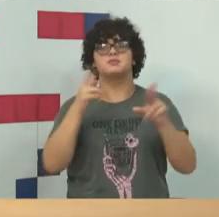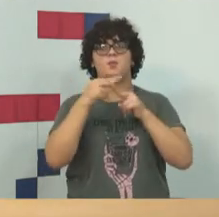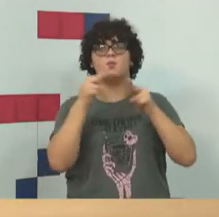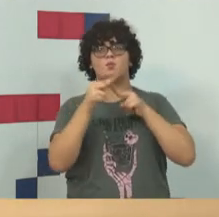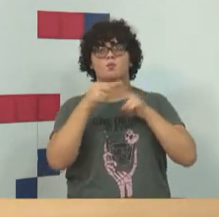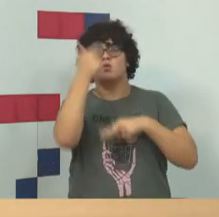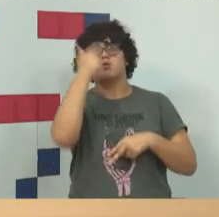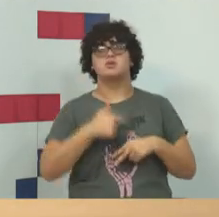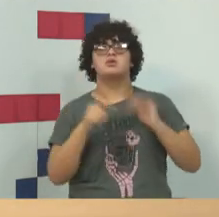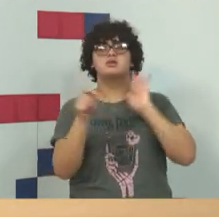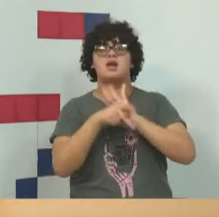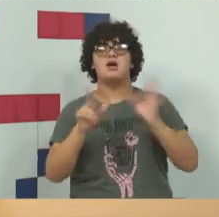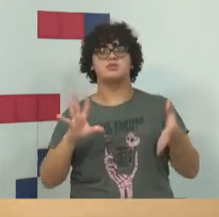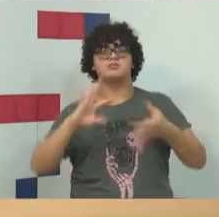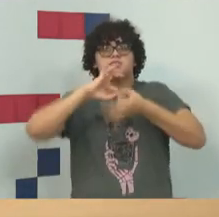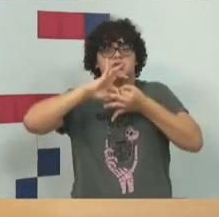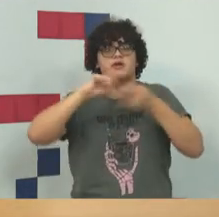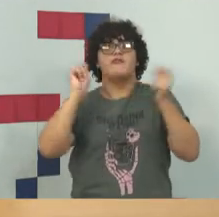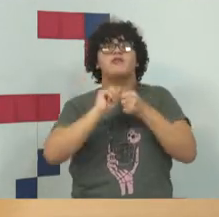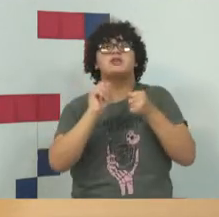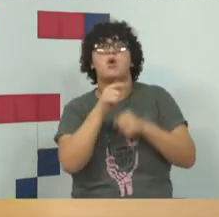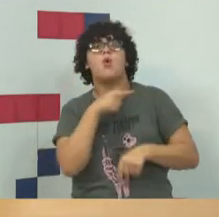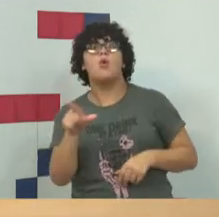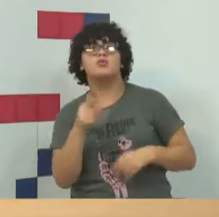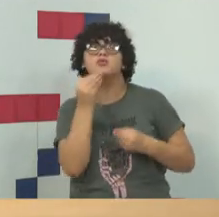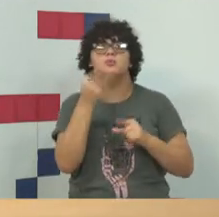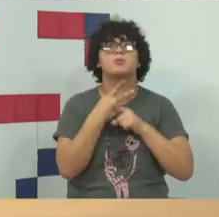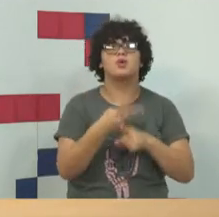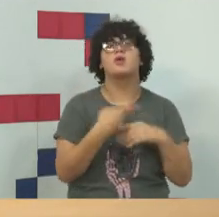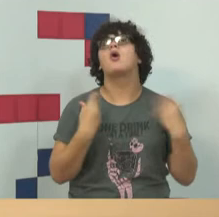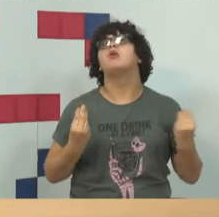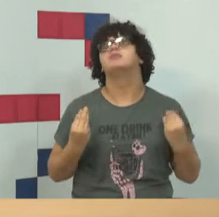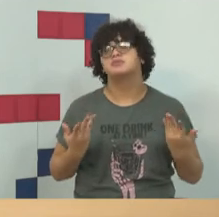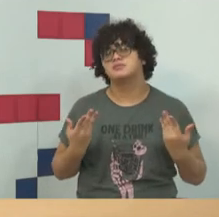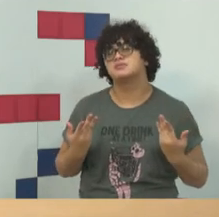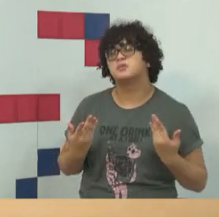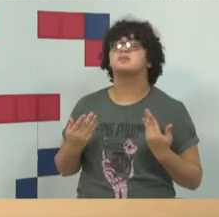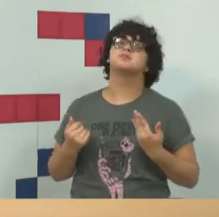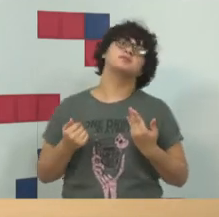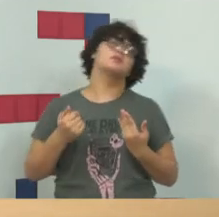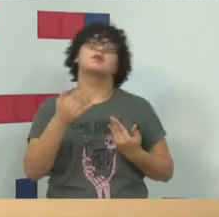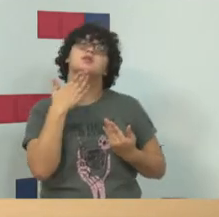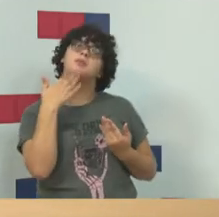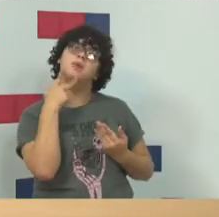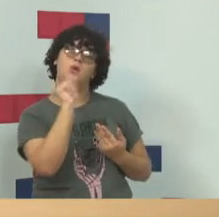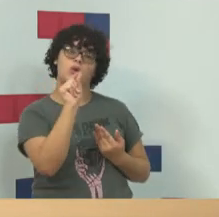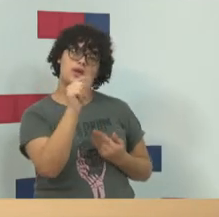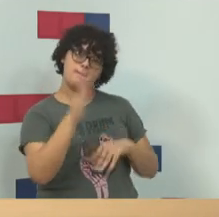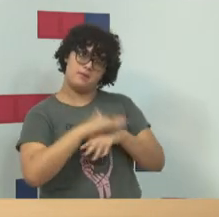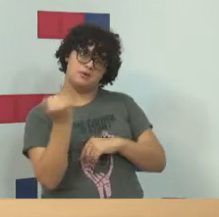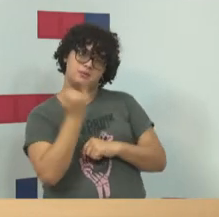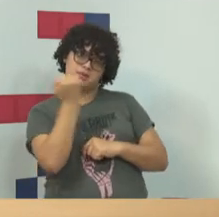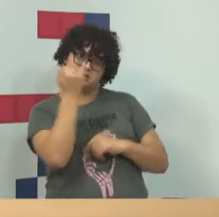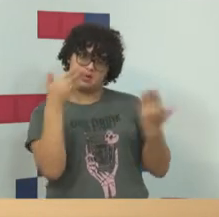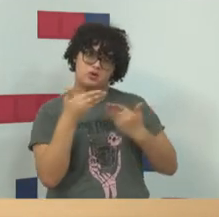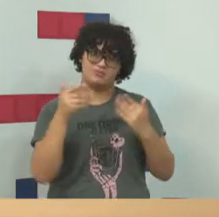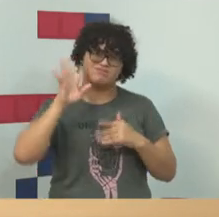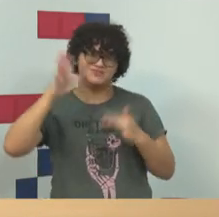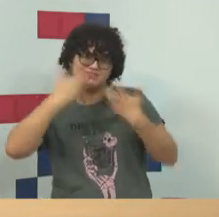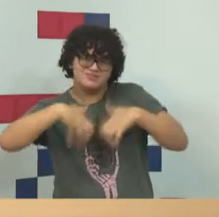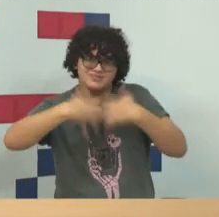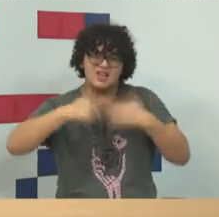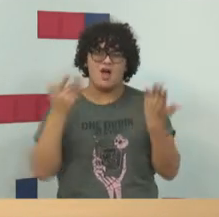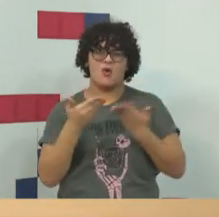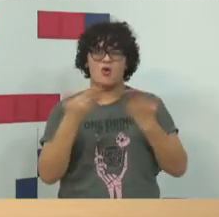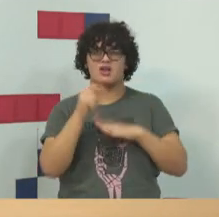que a criptografia sirva de verdade. Não vai me dar, eu procuro outro. Não tem problema. Então, situações como essas são importantes de serem raciocinadas. O